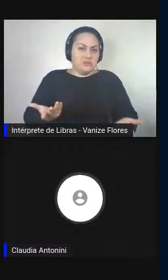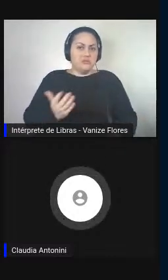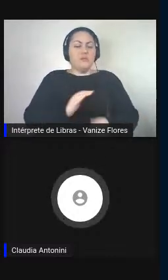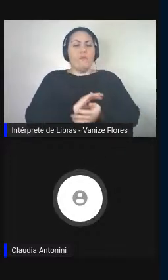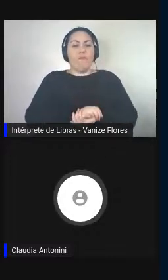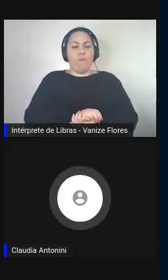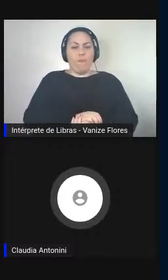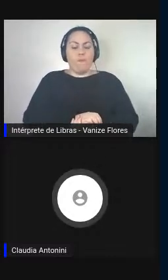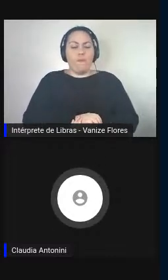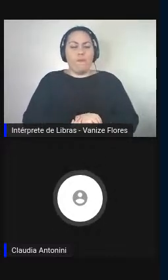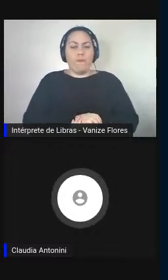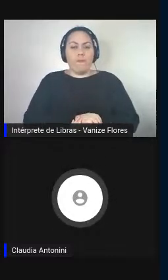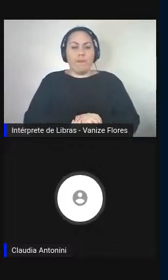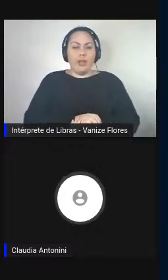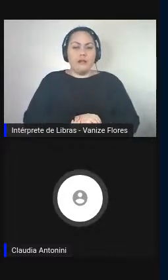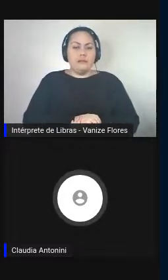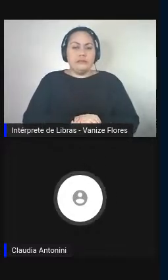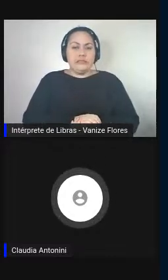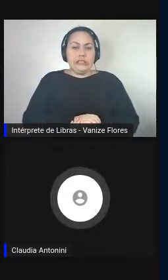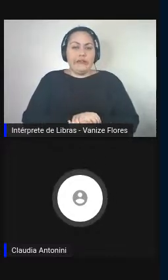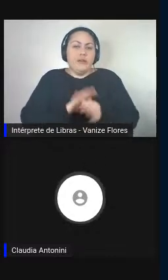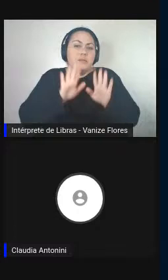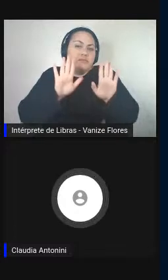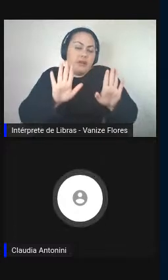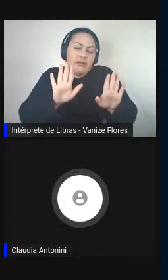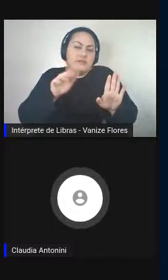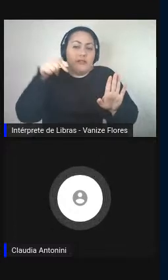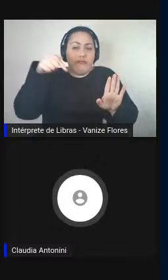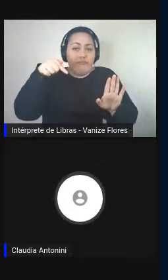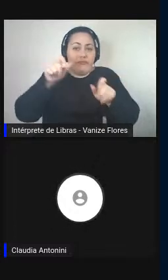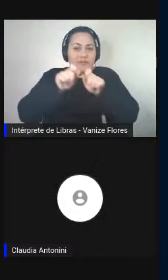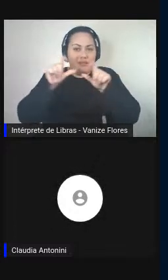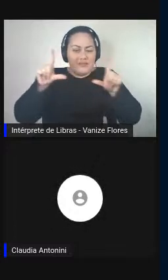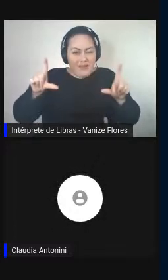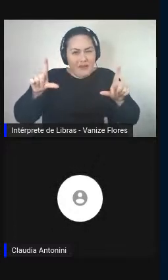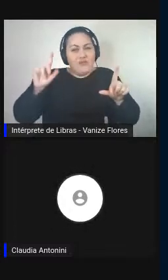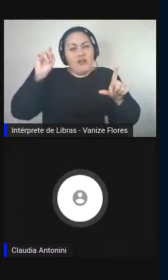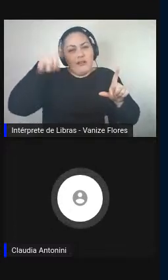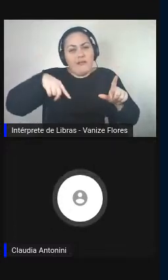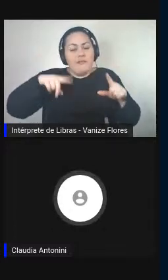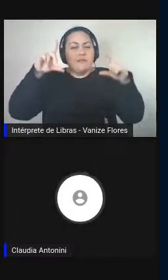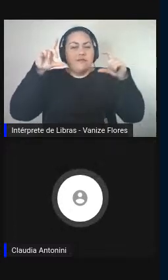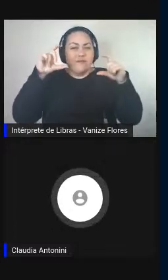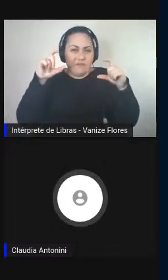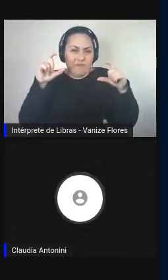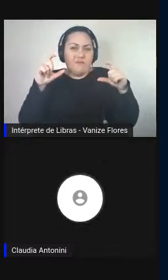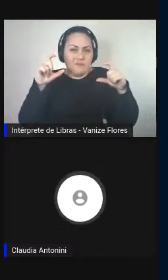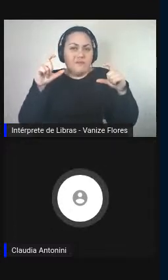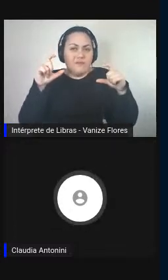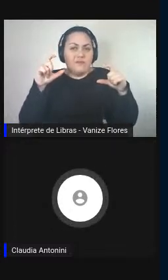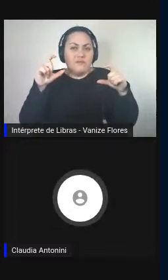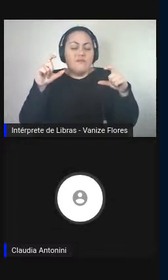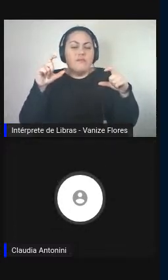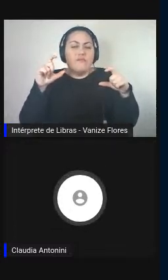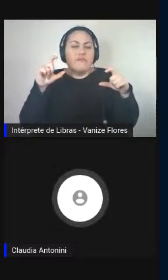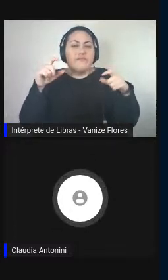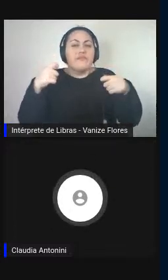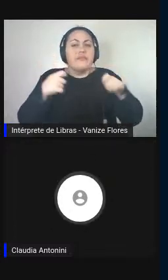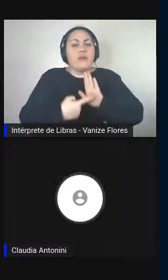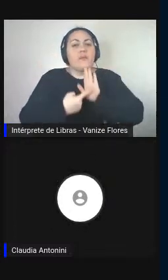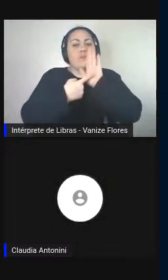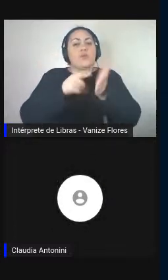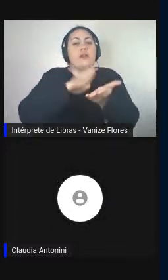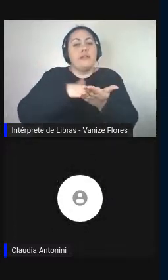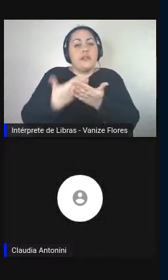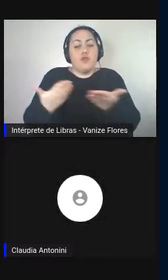De qualquer forma, a fotografia deveria representar uma intérprete de